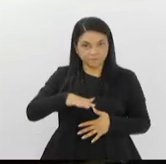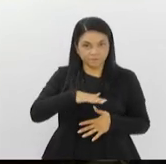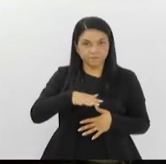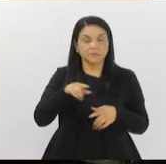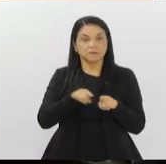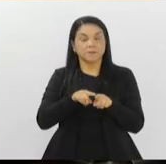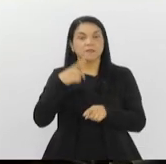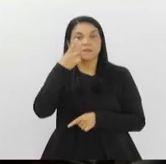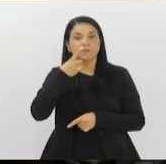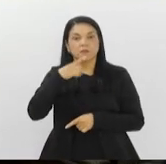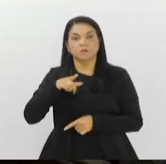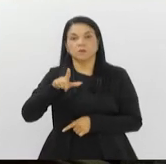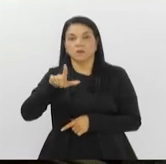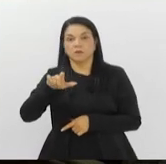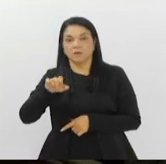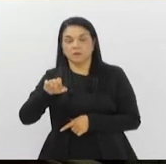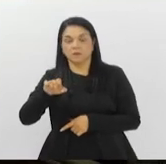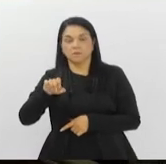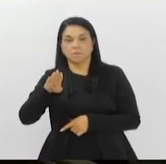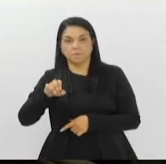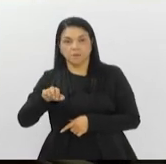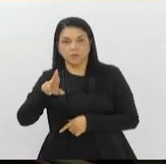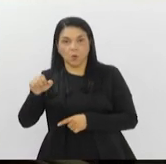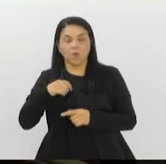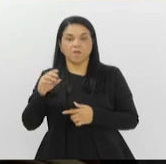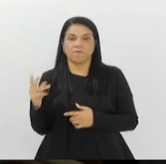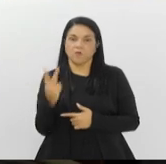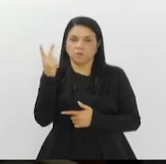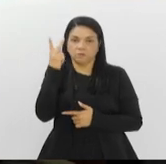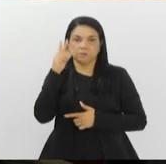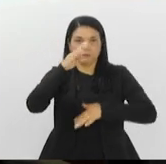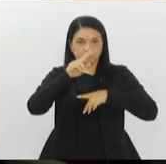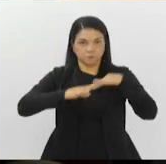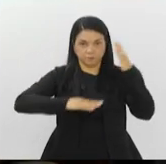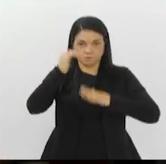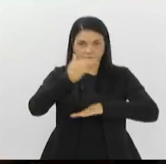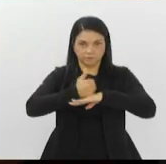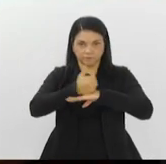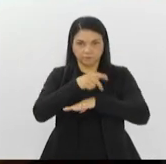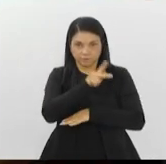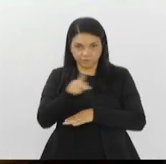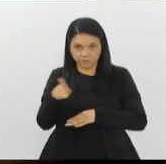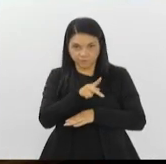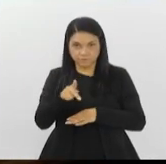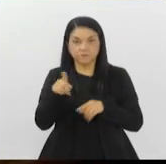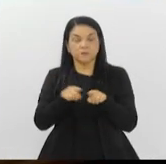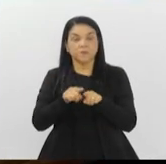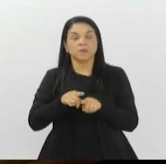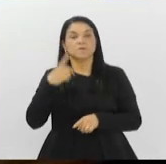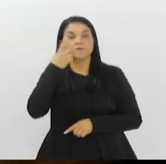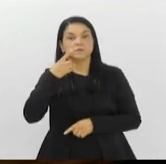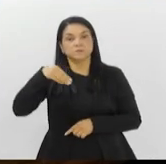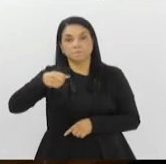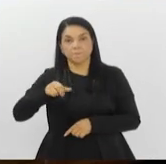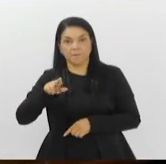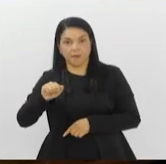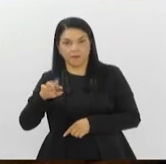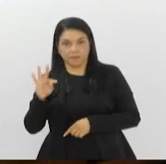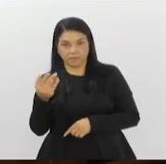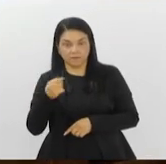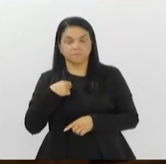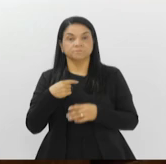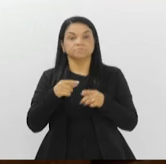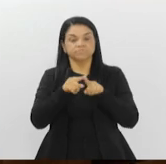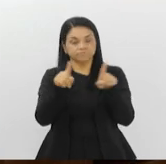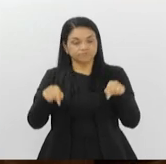Librelon, sobre a valorização dos professores. Já a deputada Marta Rocha quer que o governo do Estado crie, na verdade, disponibilize